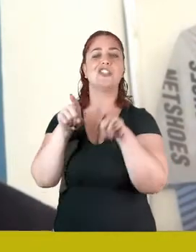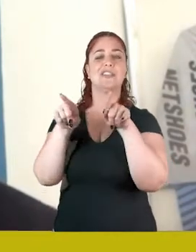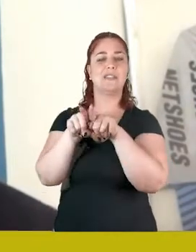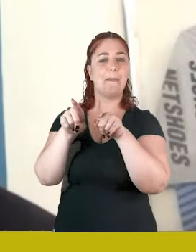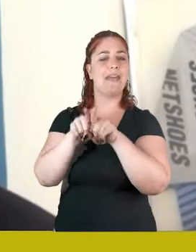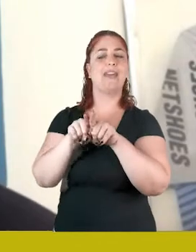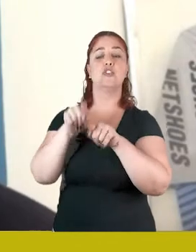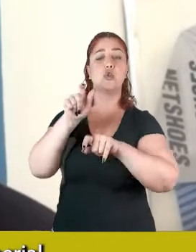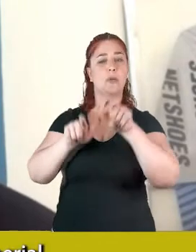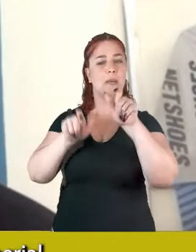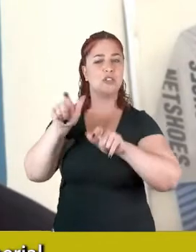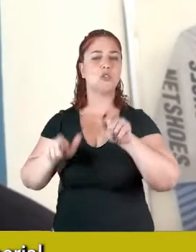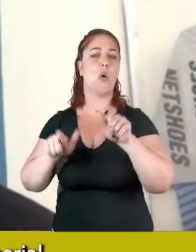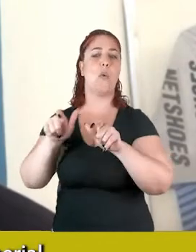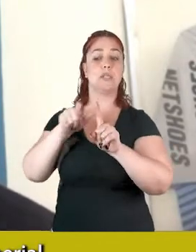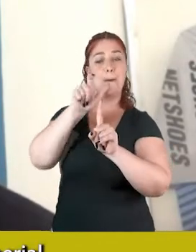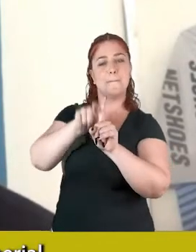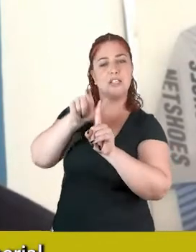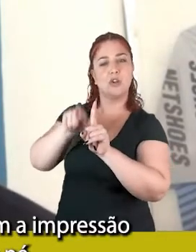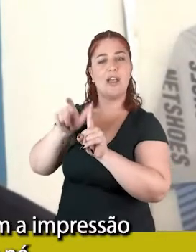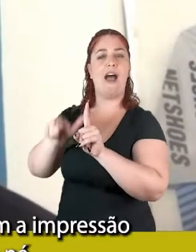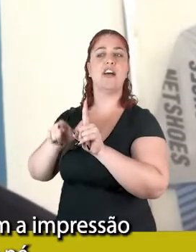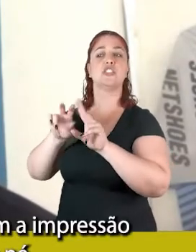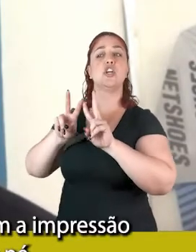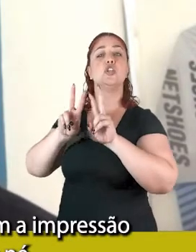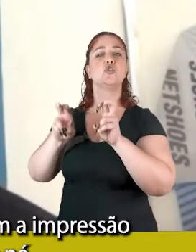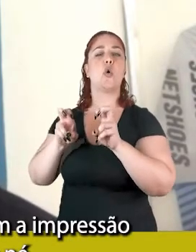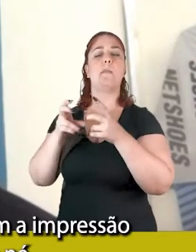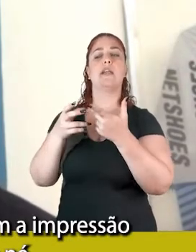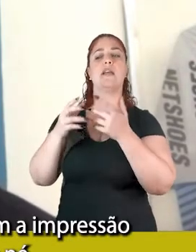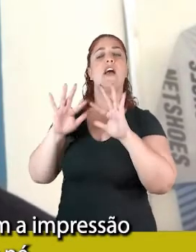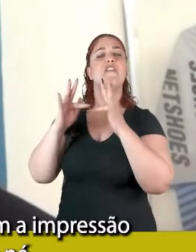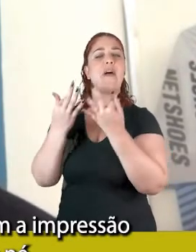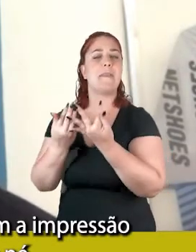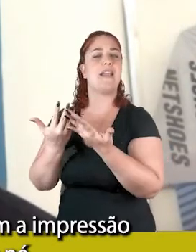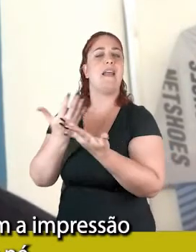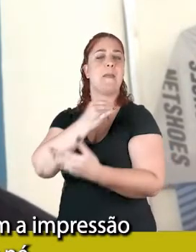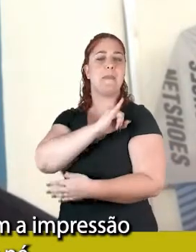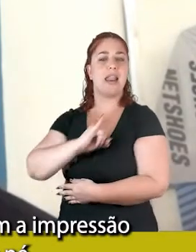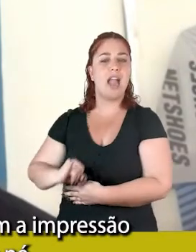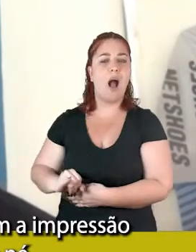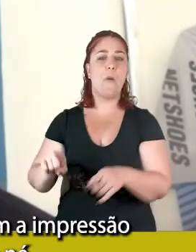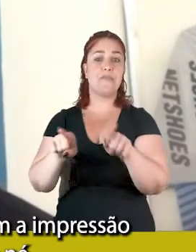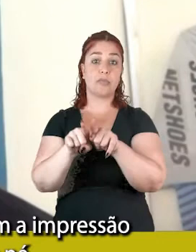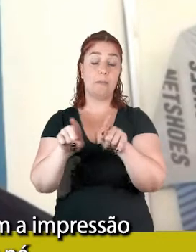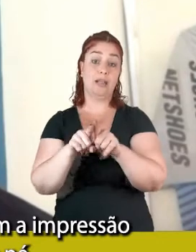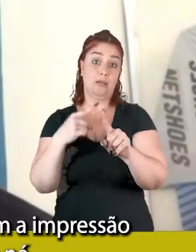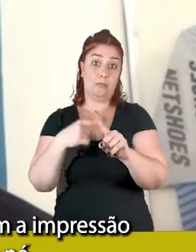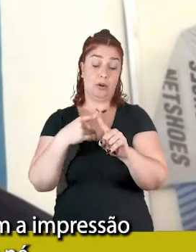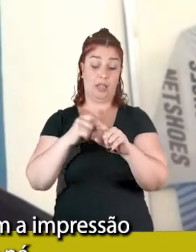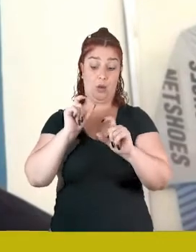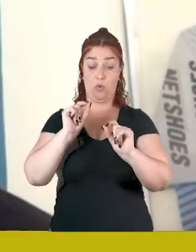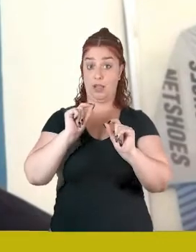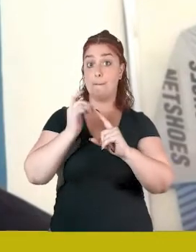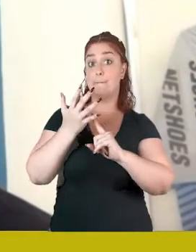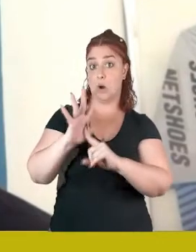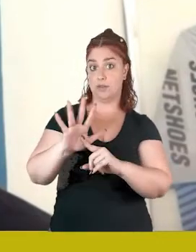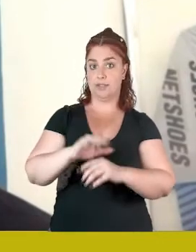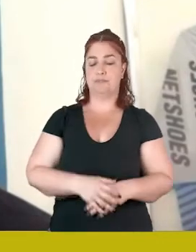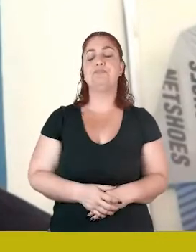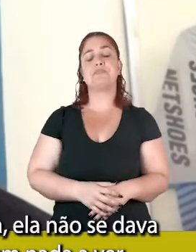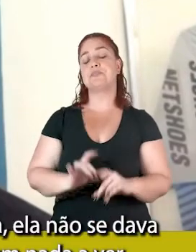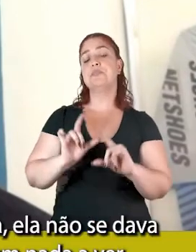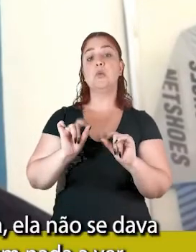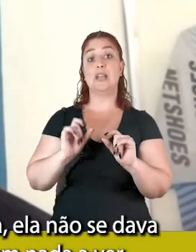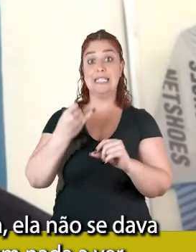patrocínio com a família imperial, porque as pessoas hoje têm a impressão, fica a impressão, de